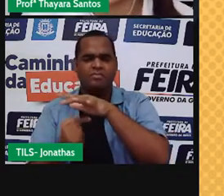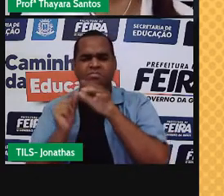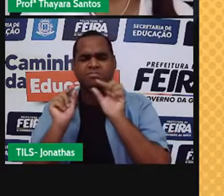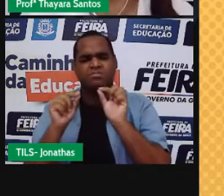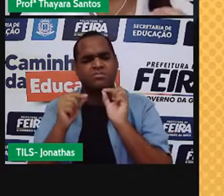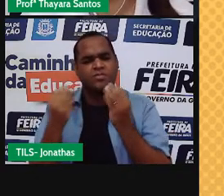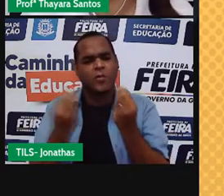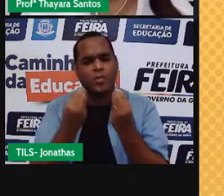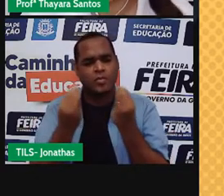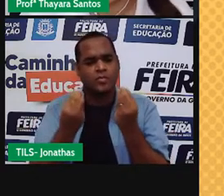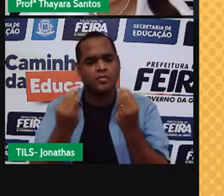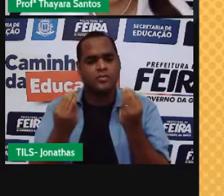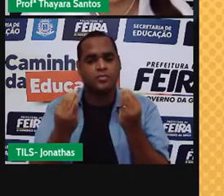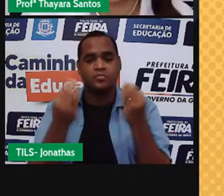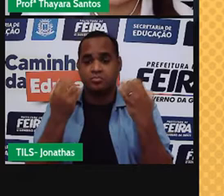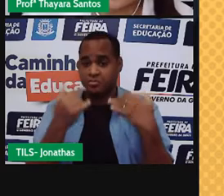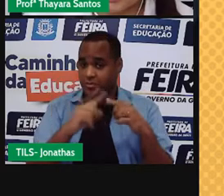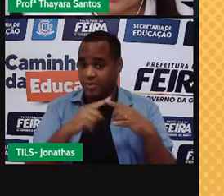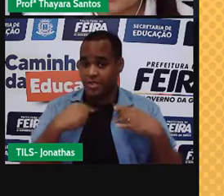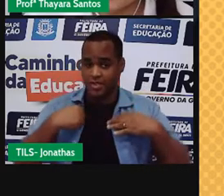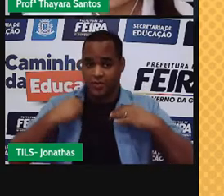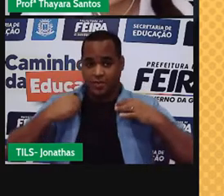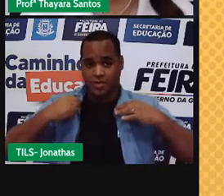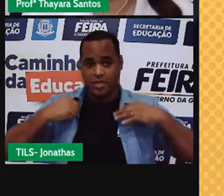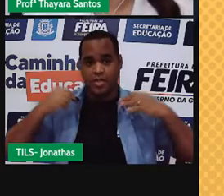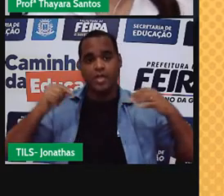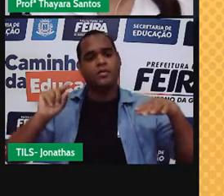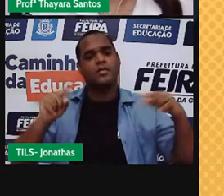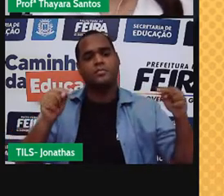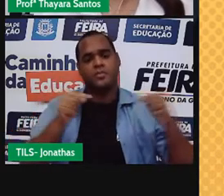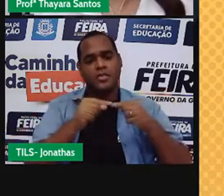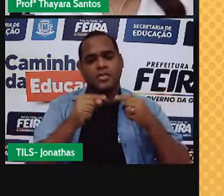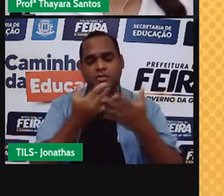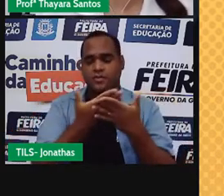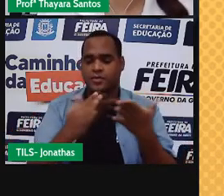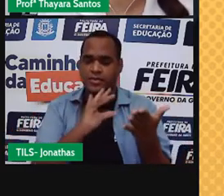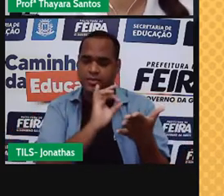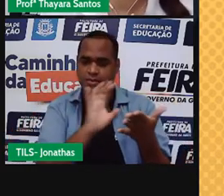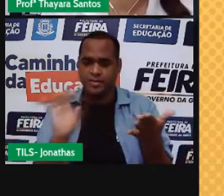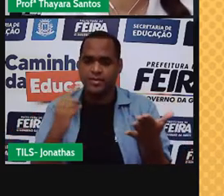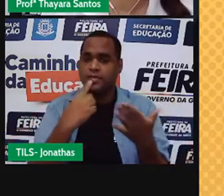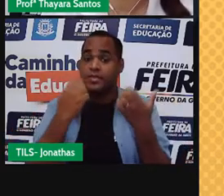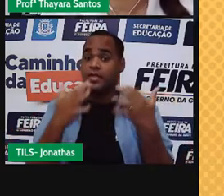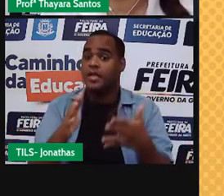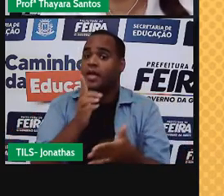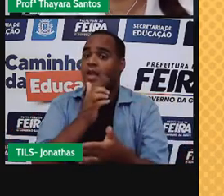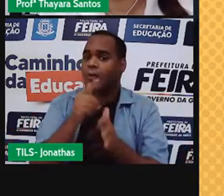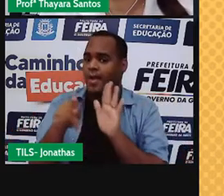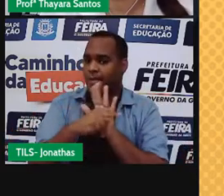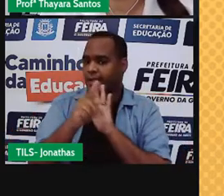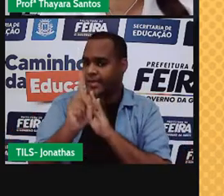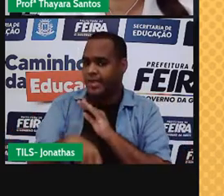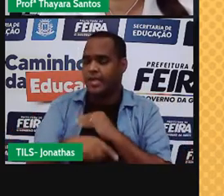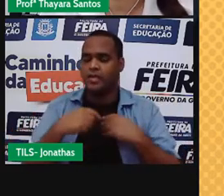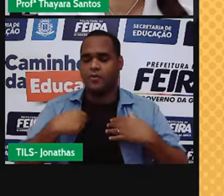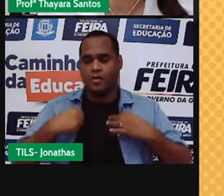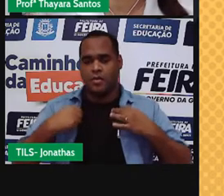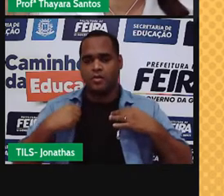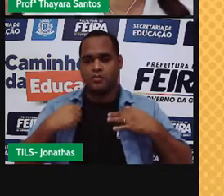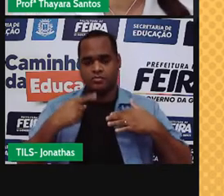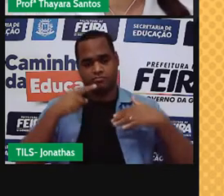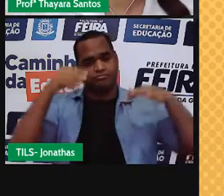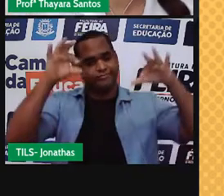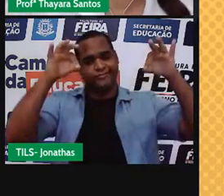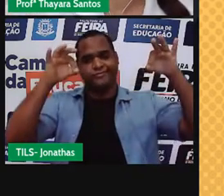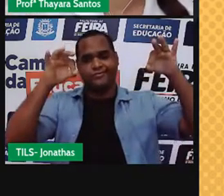assim? Nesse caso da roupa, que foi o exemplo que eu dei para vocês, a água que estava presente ali naquela roupa, no tecido da roupa,